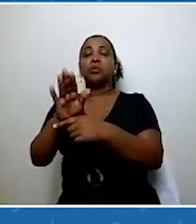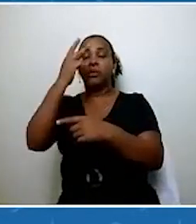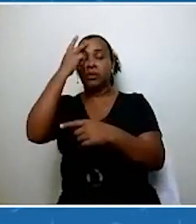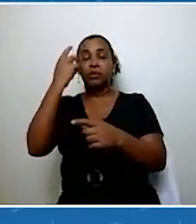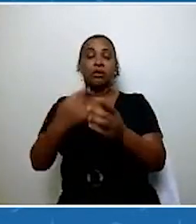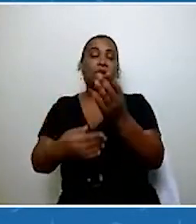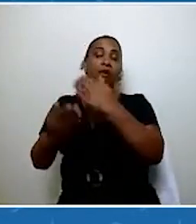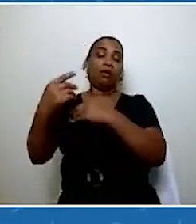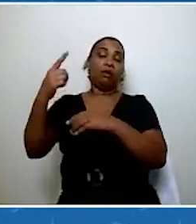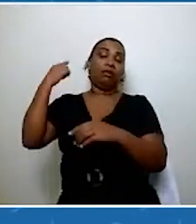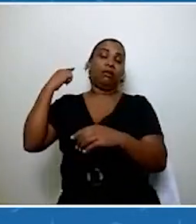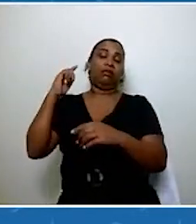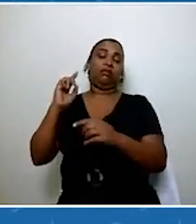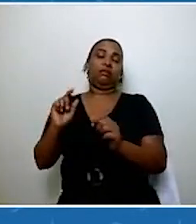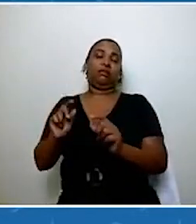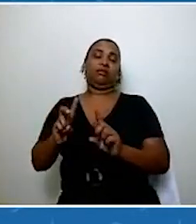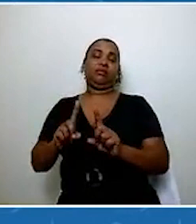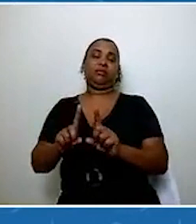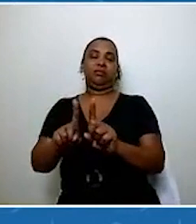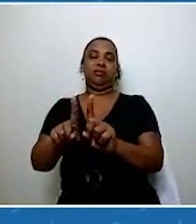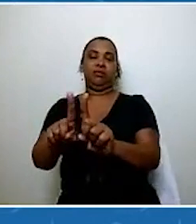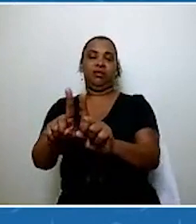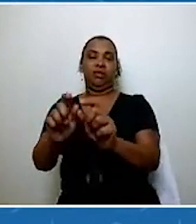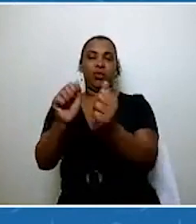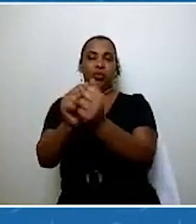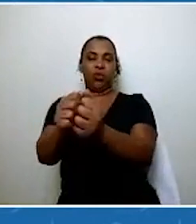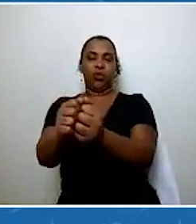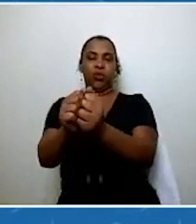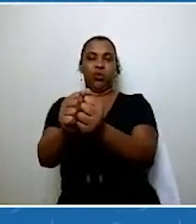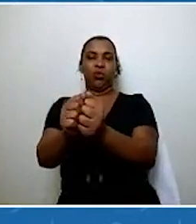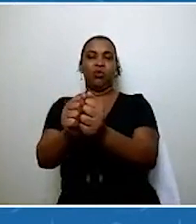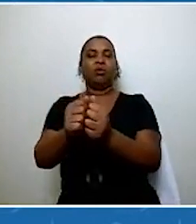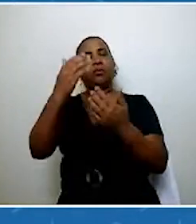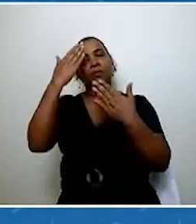gente. Então, obrigada aí, Dani, por essa oportunidade.